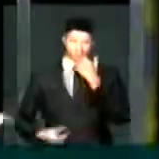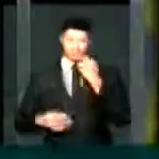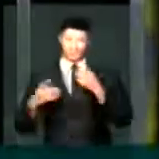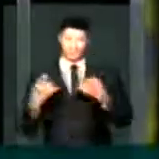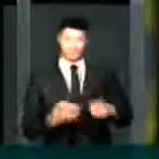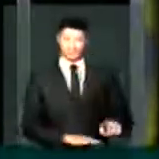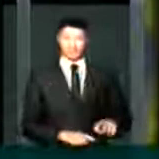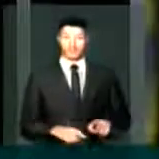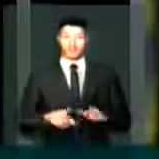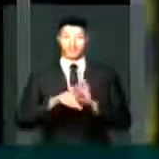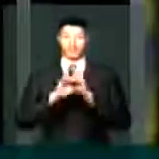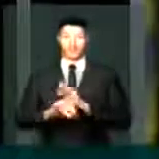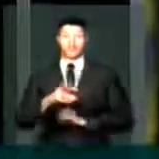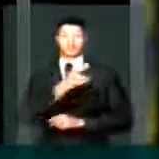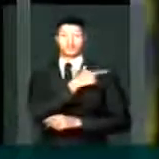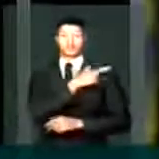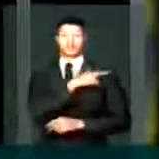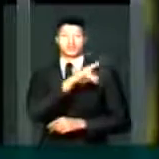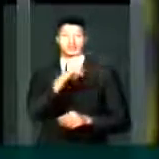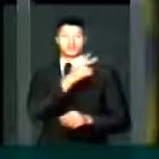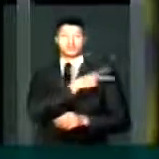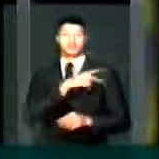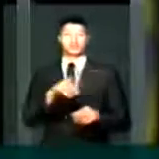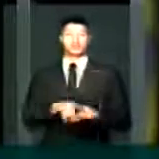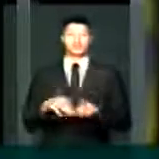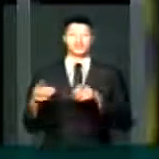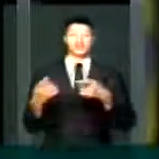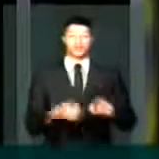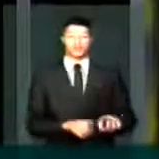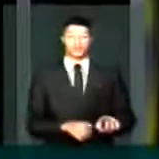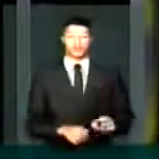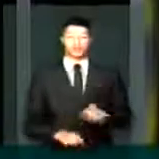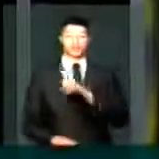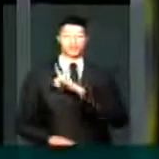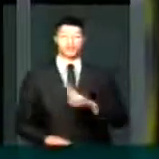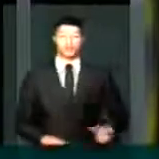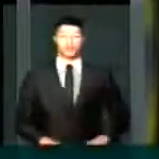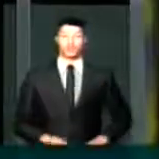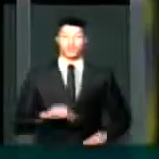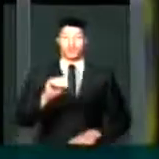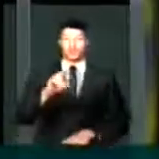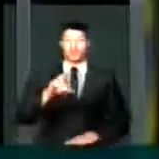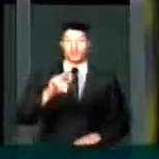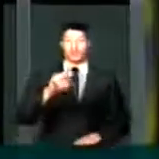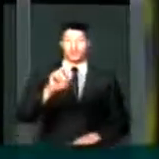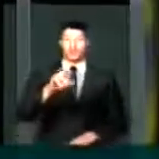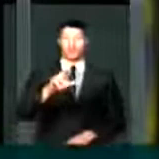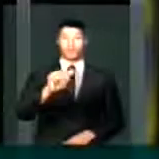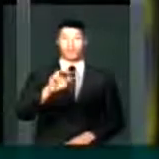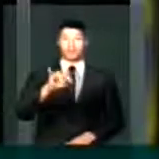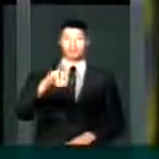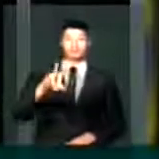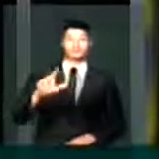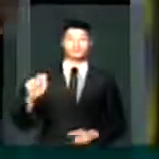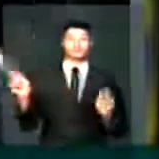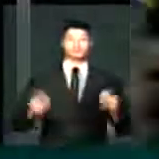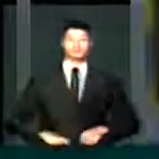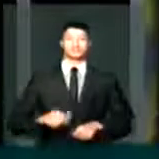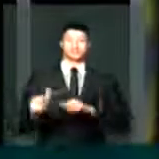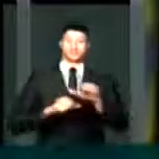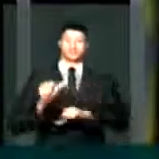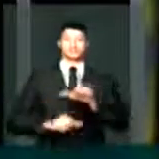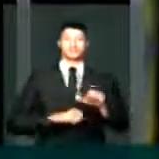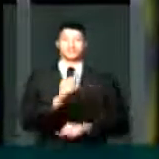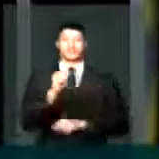contra a lei de responsabilidade fiscal e contra a governança corporativa que deveria permear a